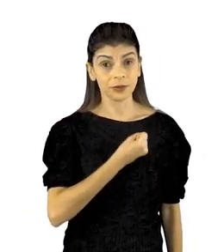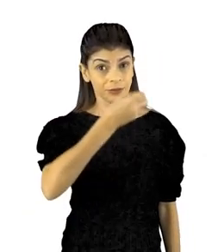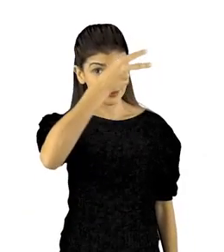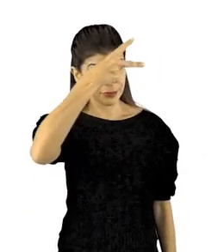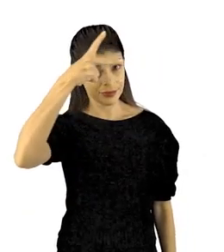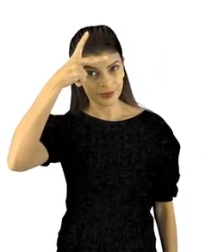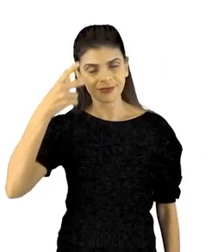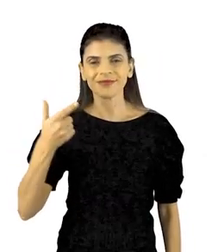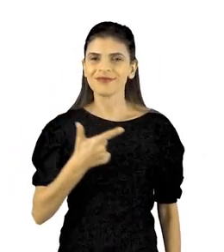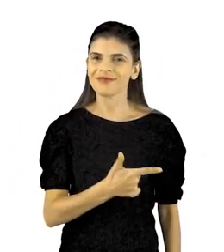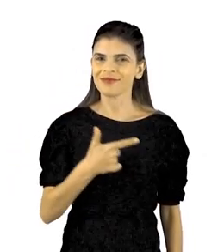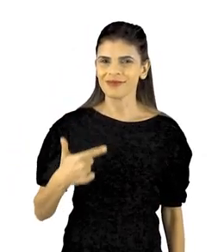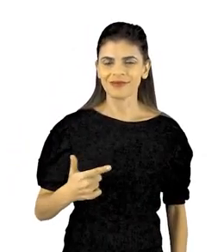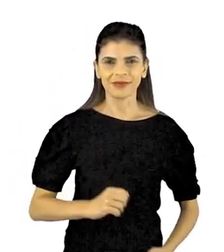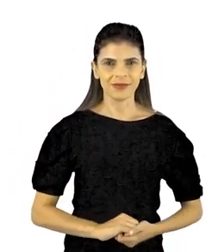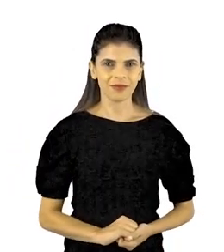Esse é o nosso prefeito!